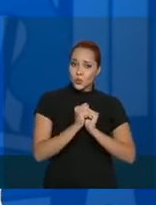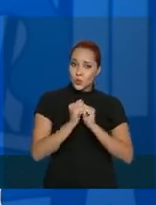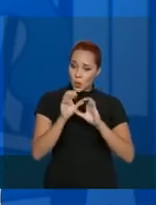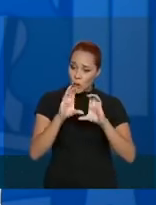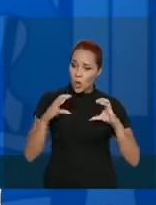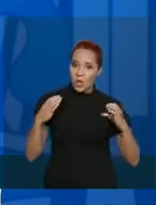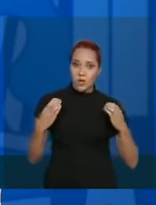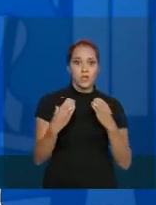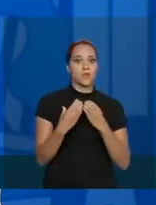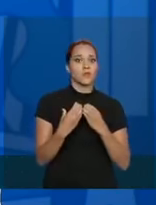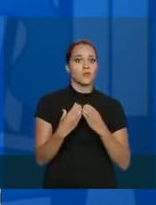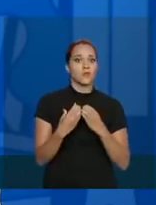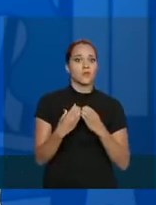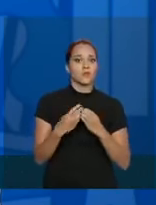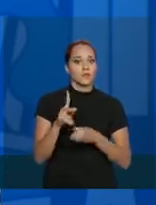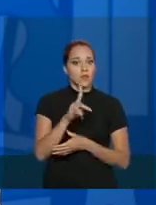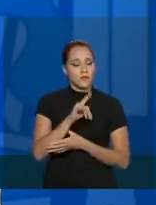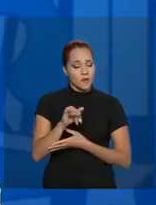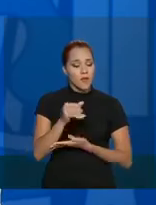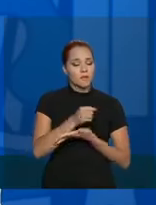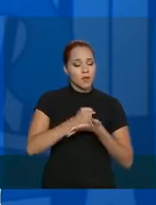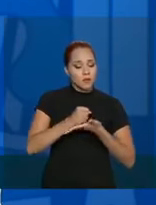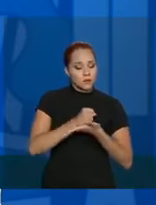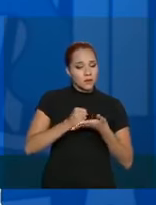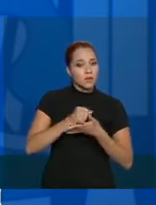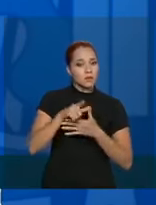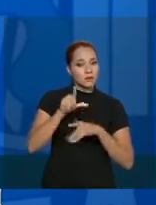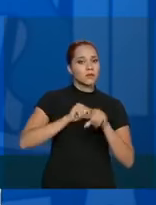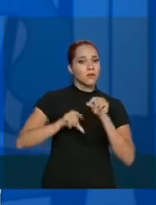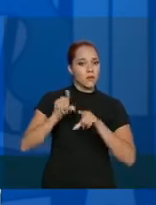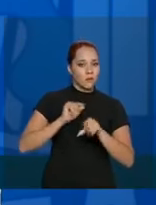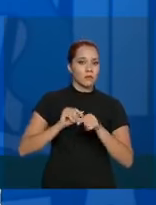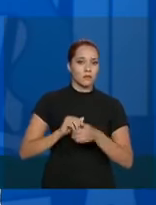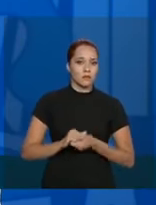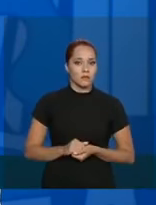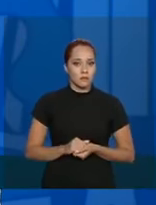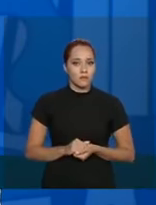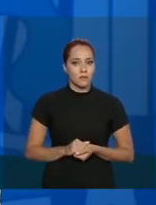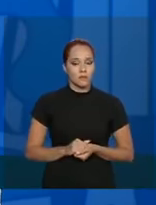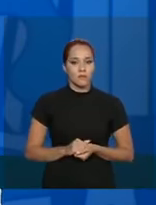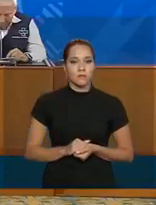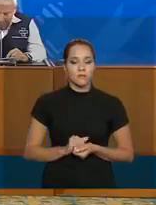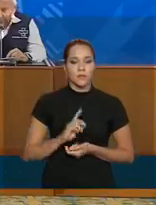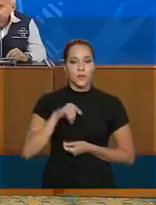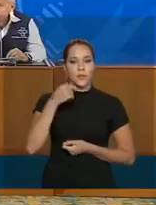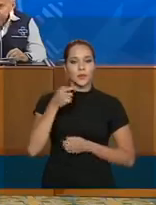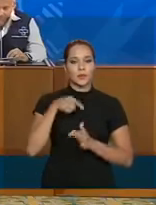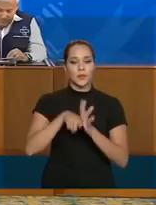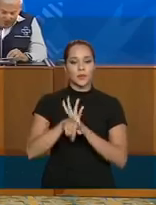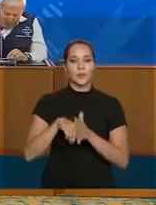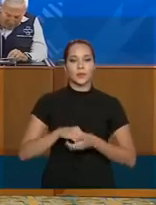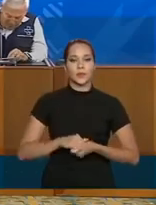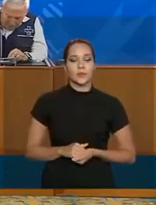serão embasadas as nossas escolhas. Próxima pergunta.